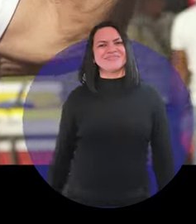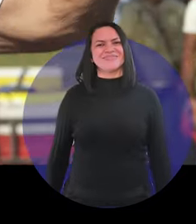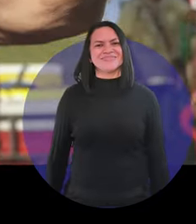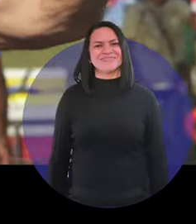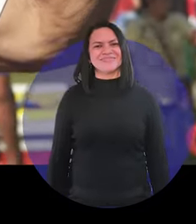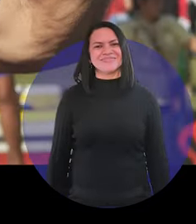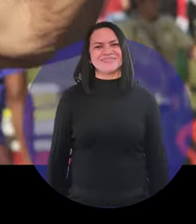Rebeta a boca do balão!